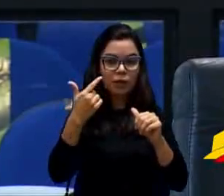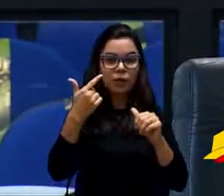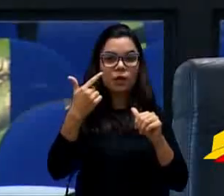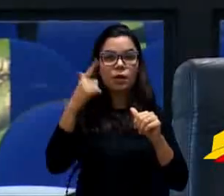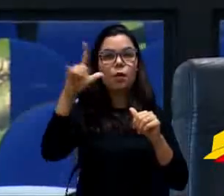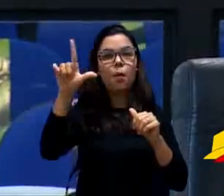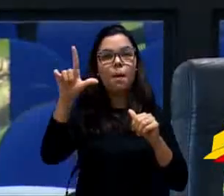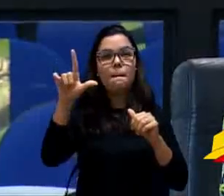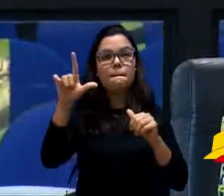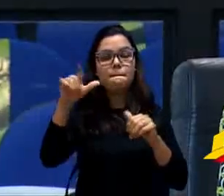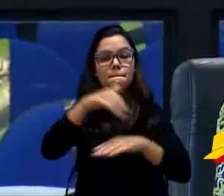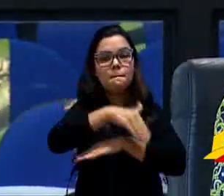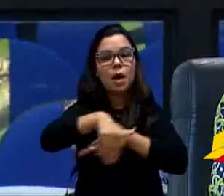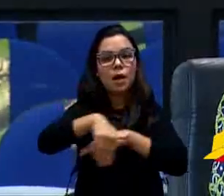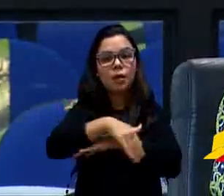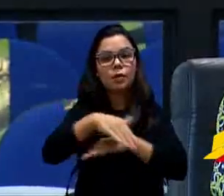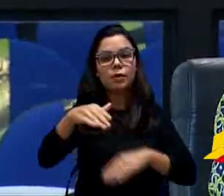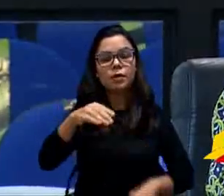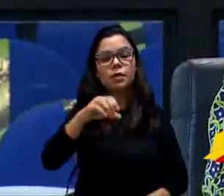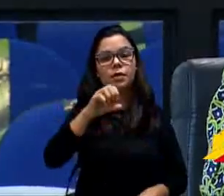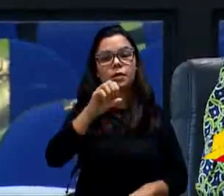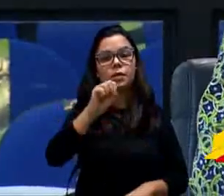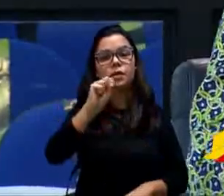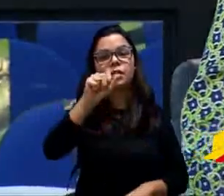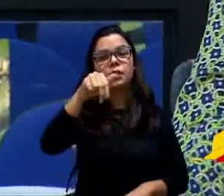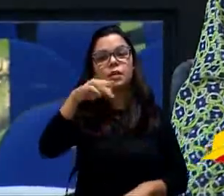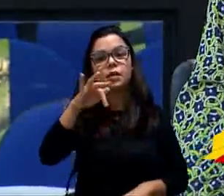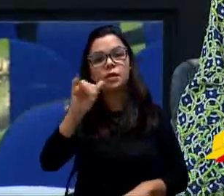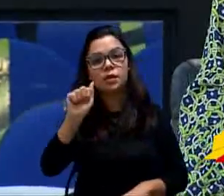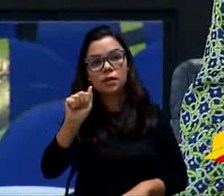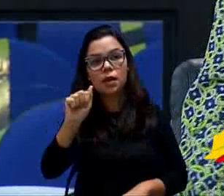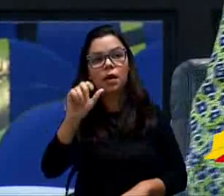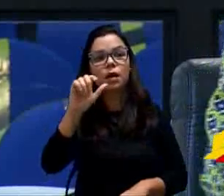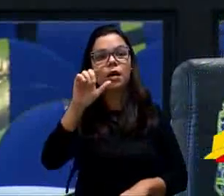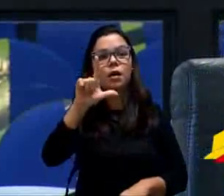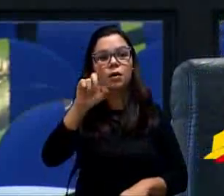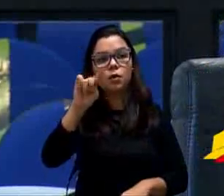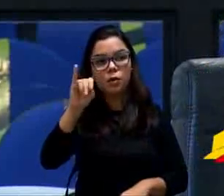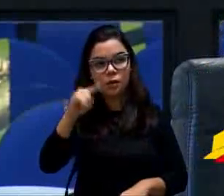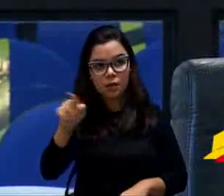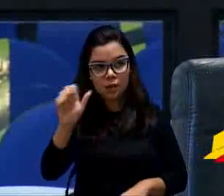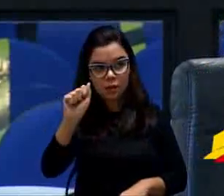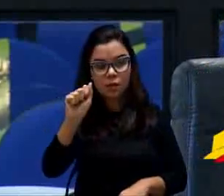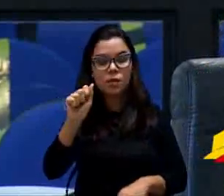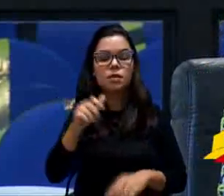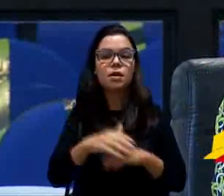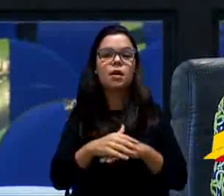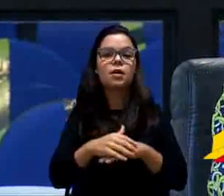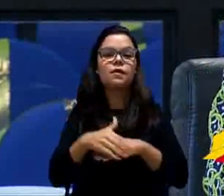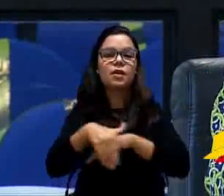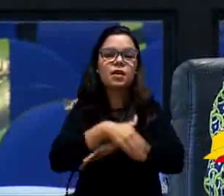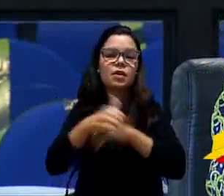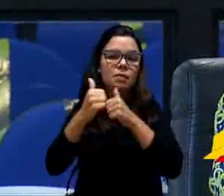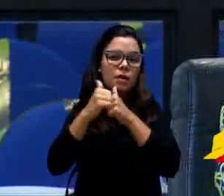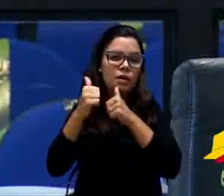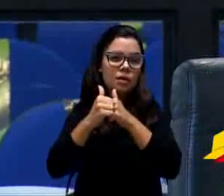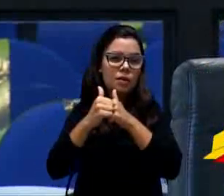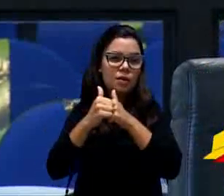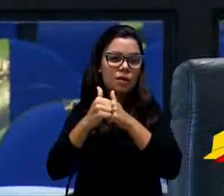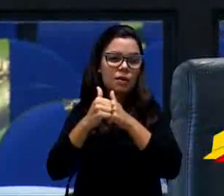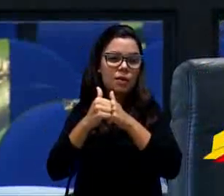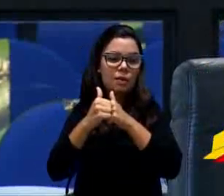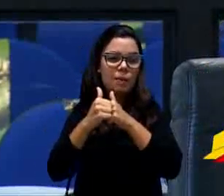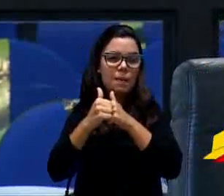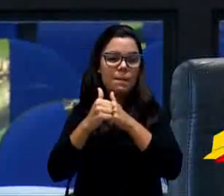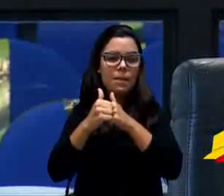que é na área de Vitória Regia e o Jardim Santa Luísa. Fica ali na entrada do Parque